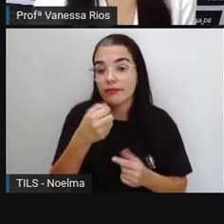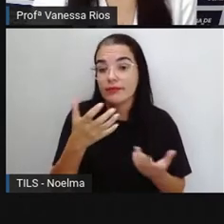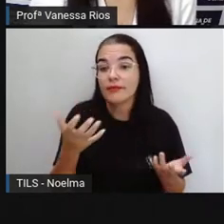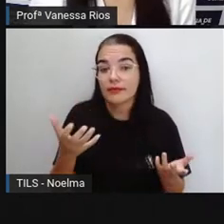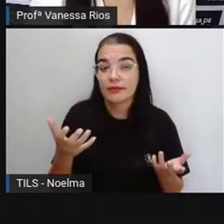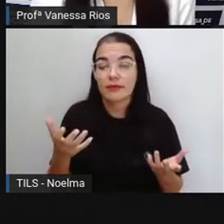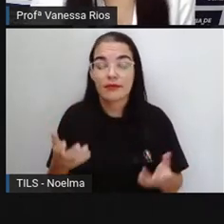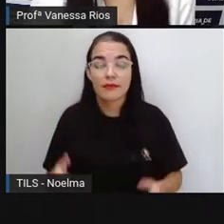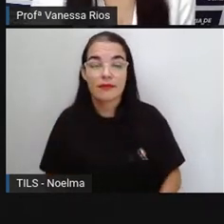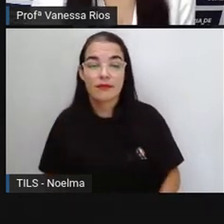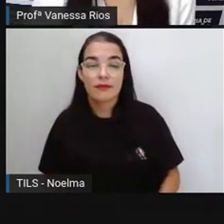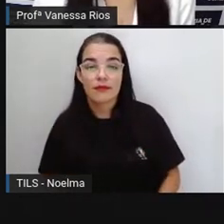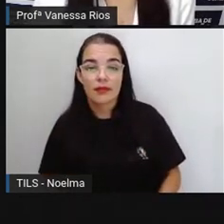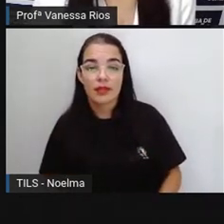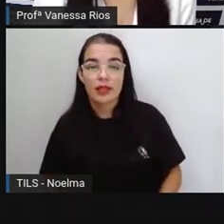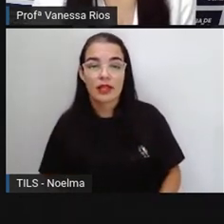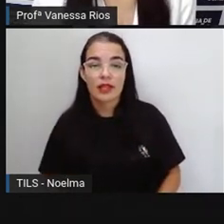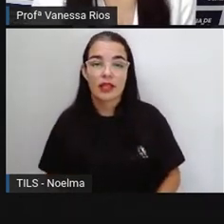reportagem.